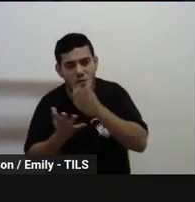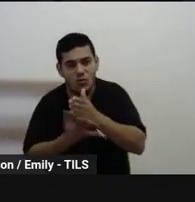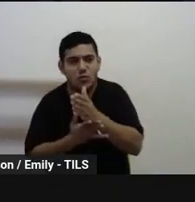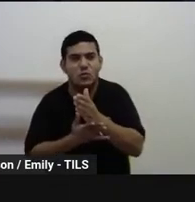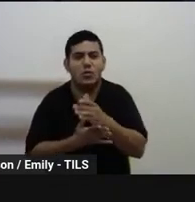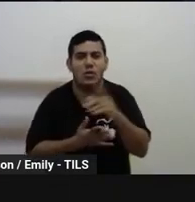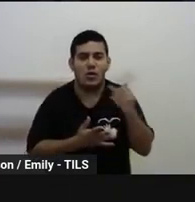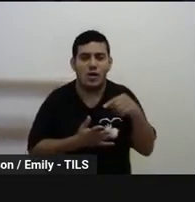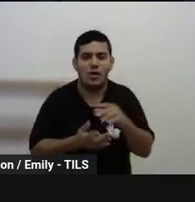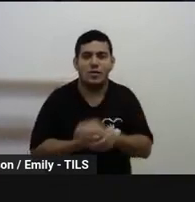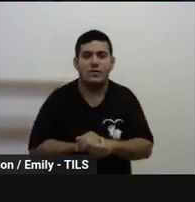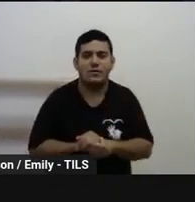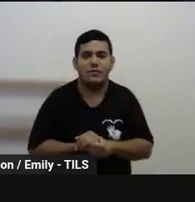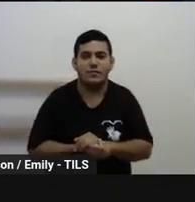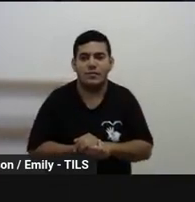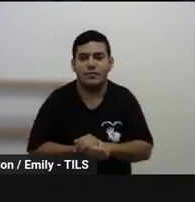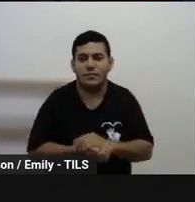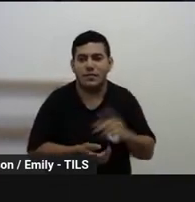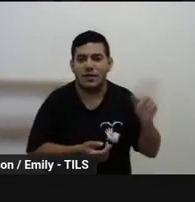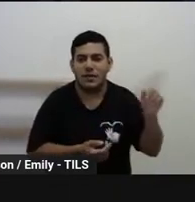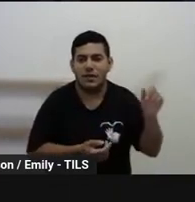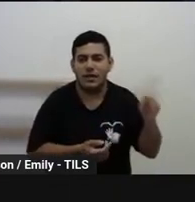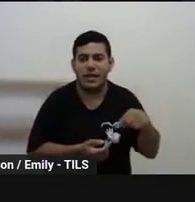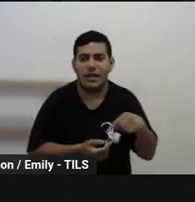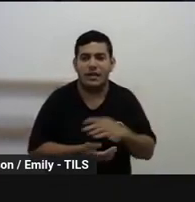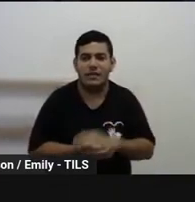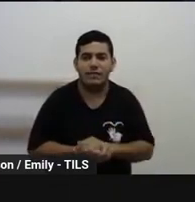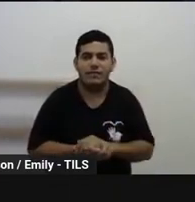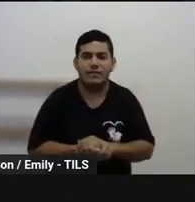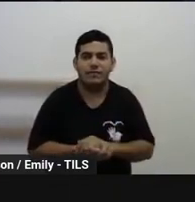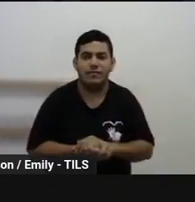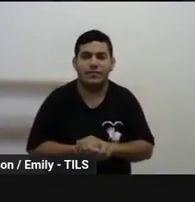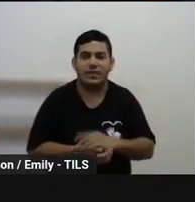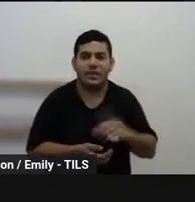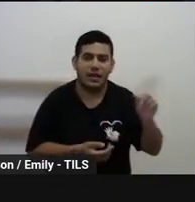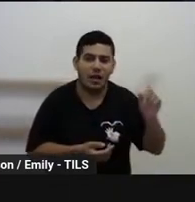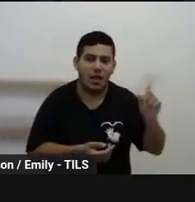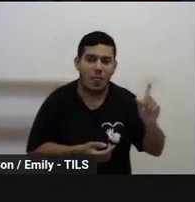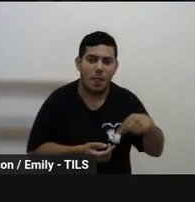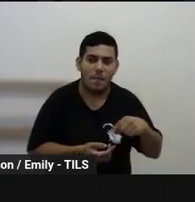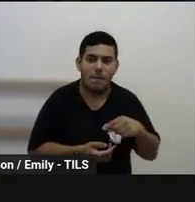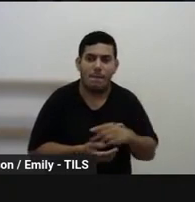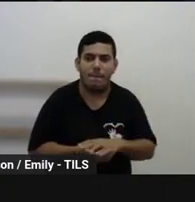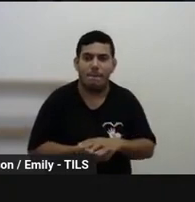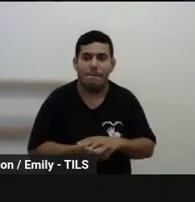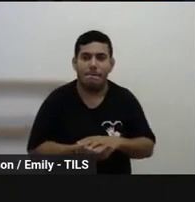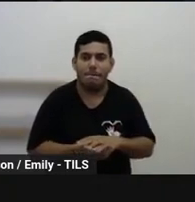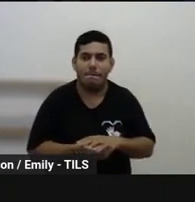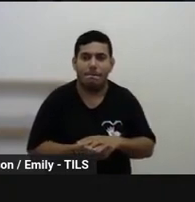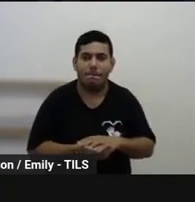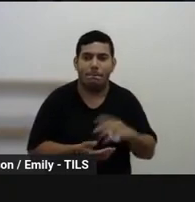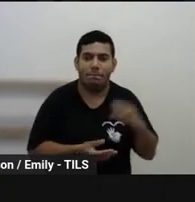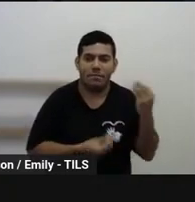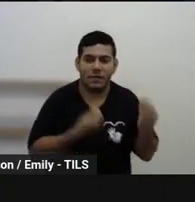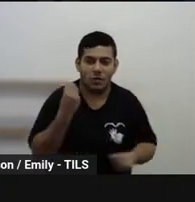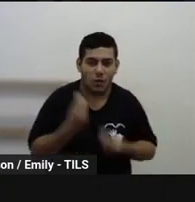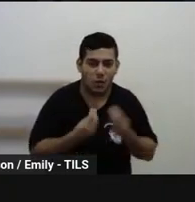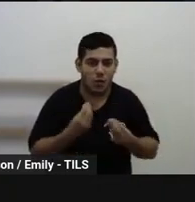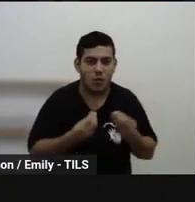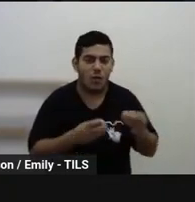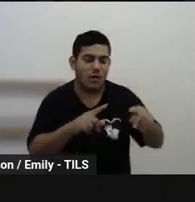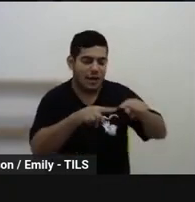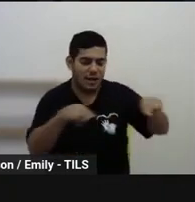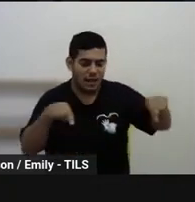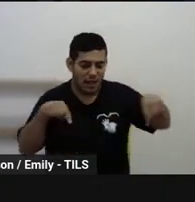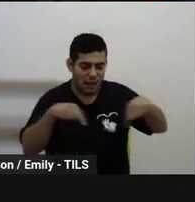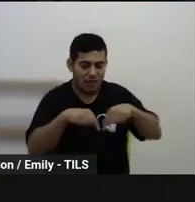questão da avaliação, que seja a avaliação própria, né, da classe. Então, vai haver